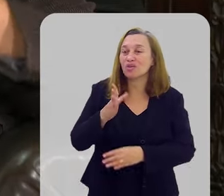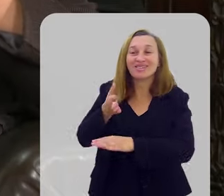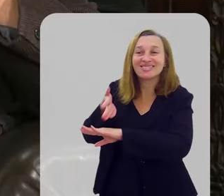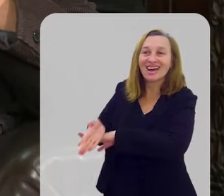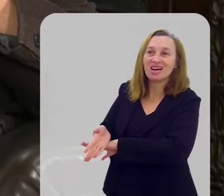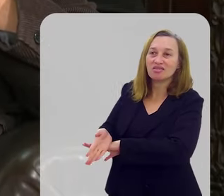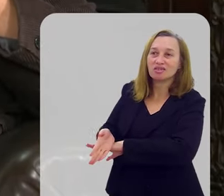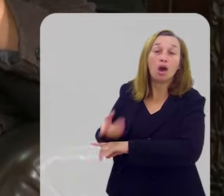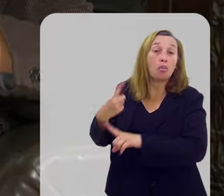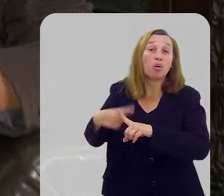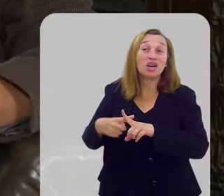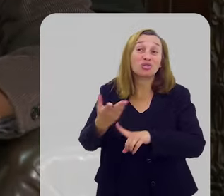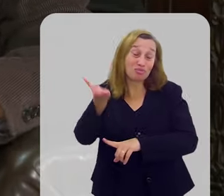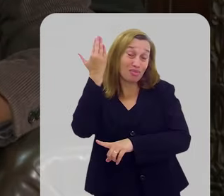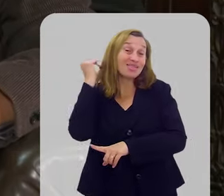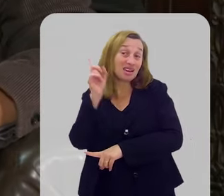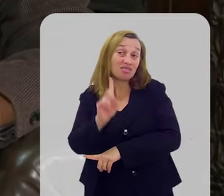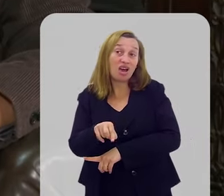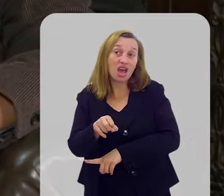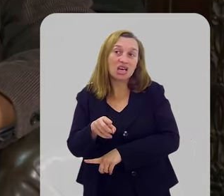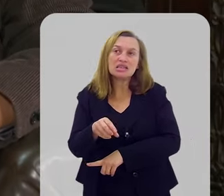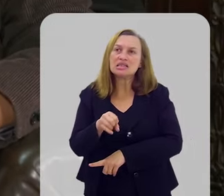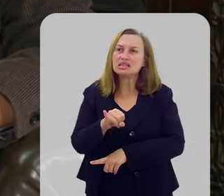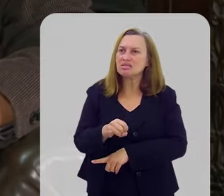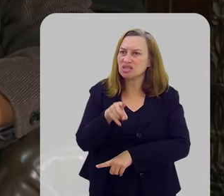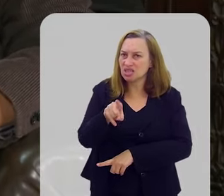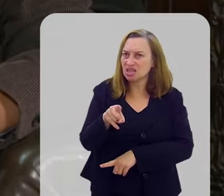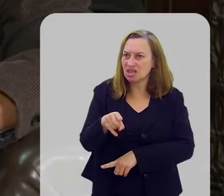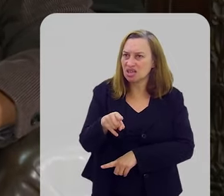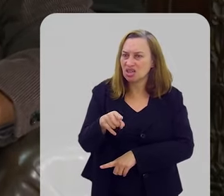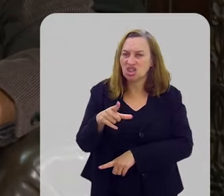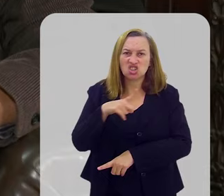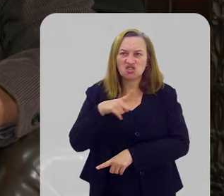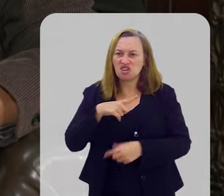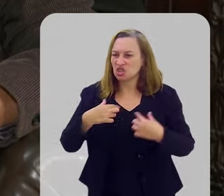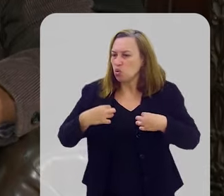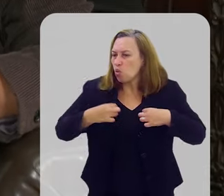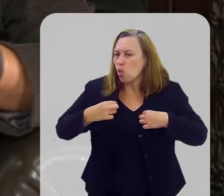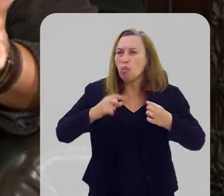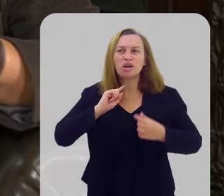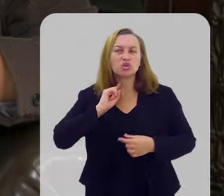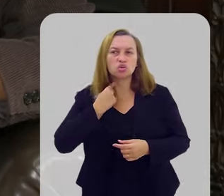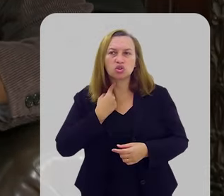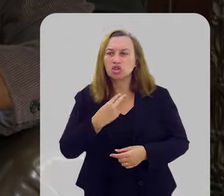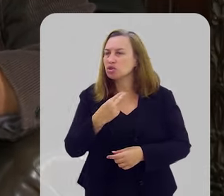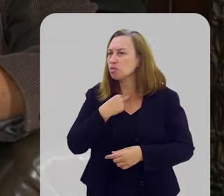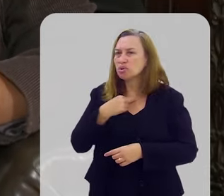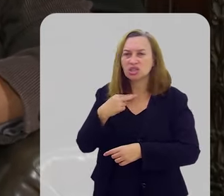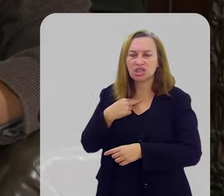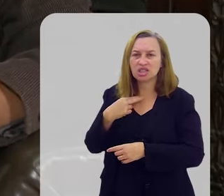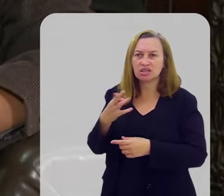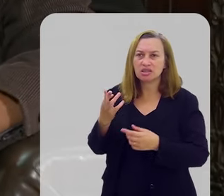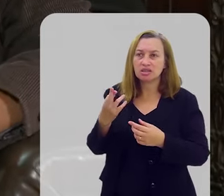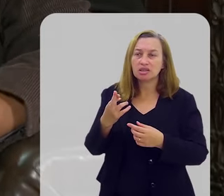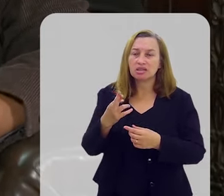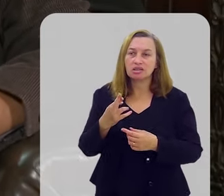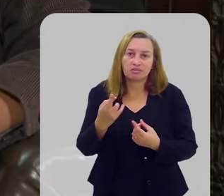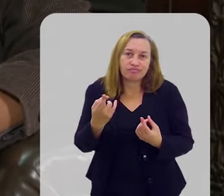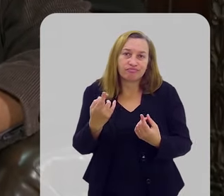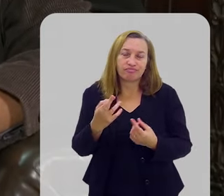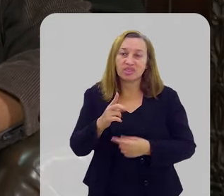templo. Porque no passado era assim. Se você estivesse com as vestes sujas, você não poderia ter o sacrifício dos sacerdotes.